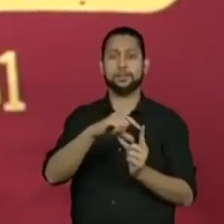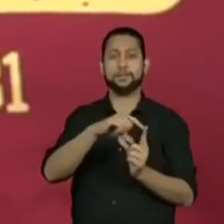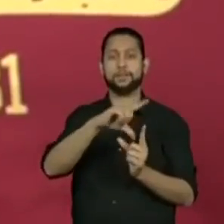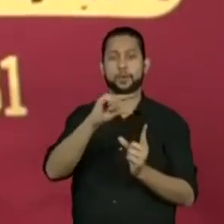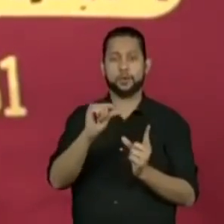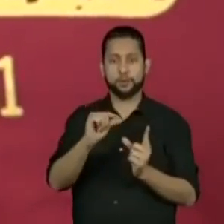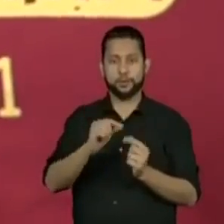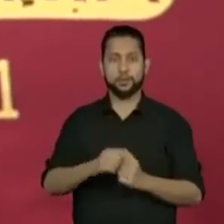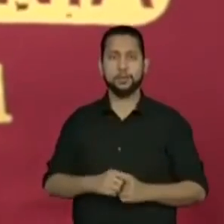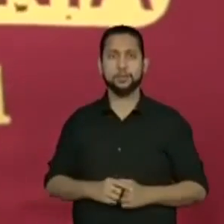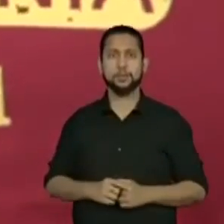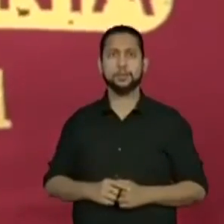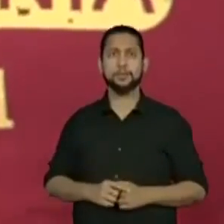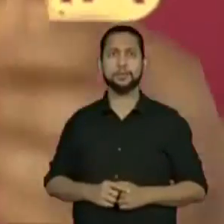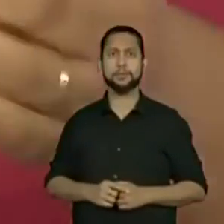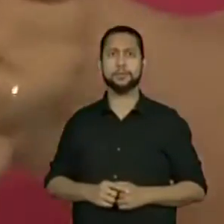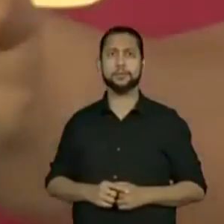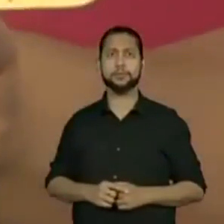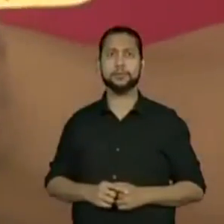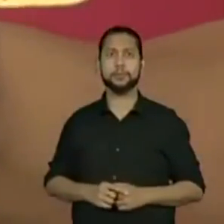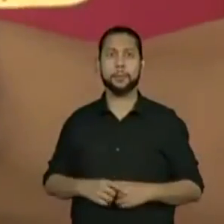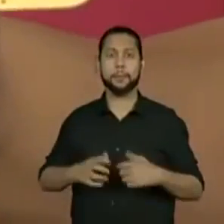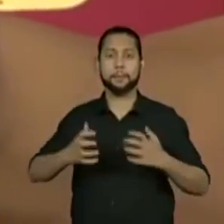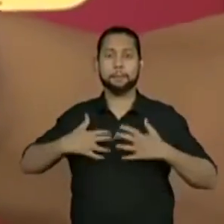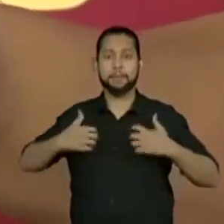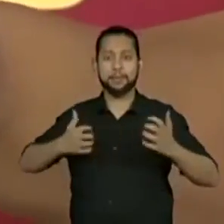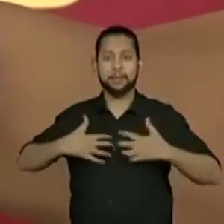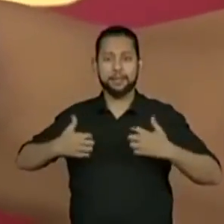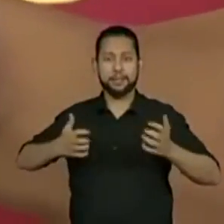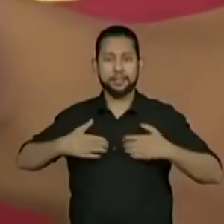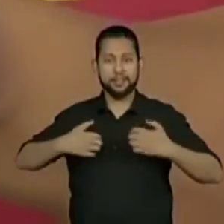Tenho um macaquinho.